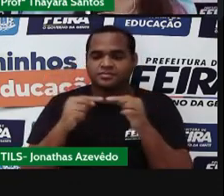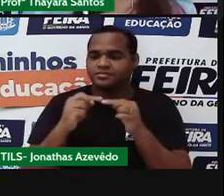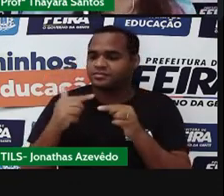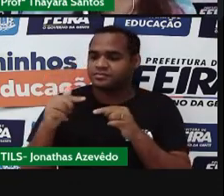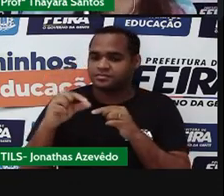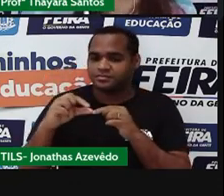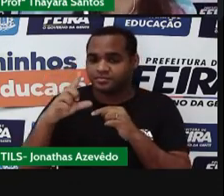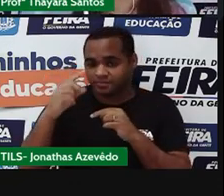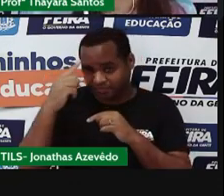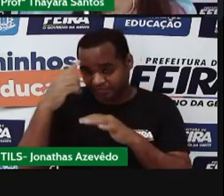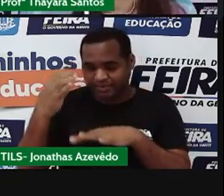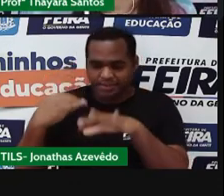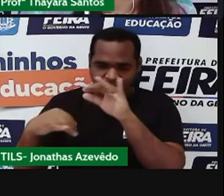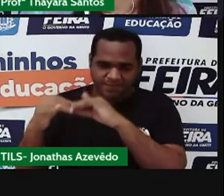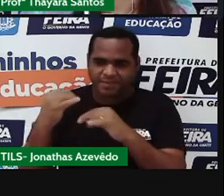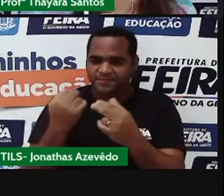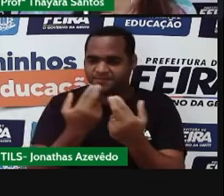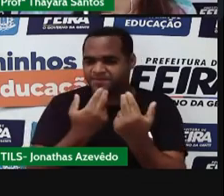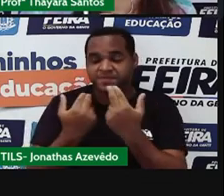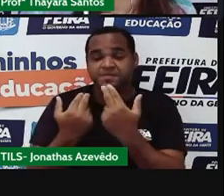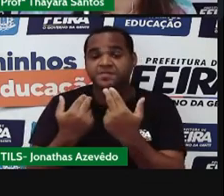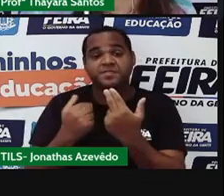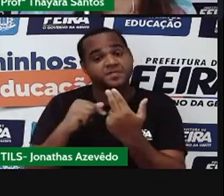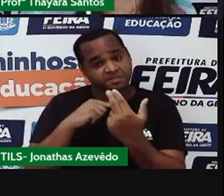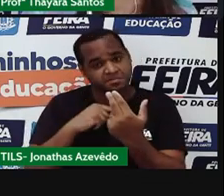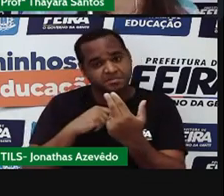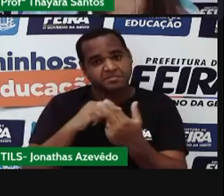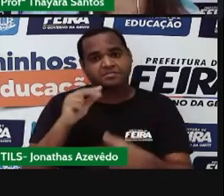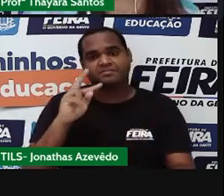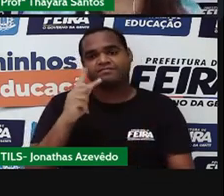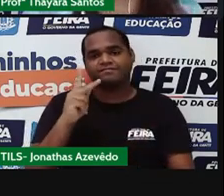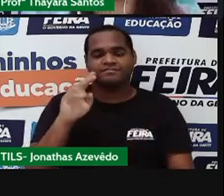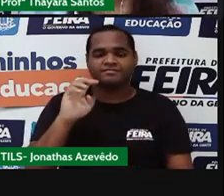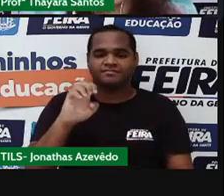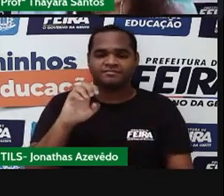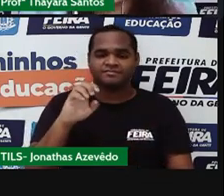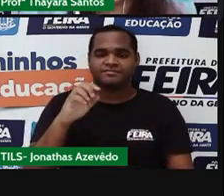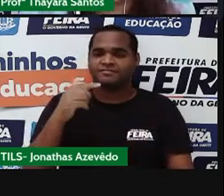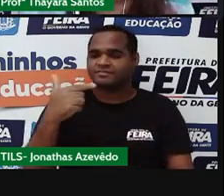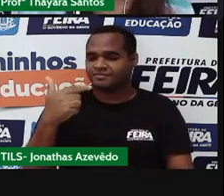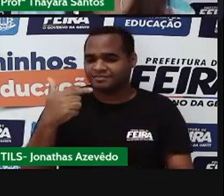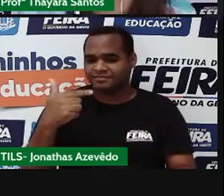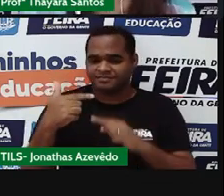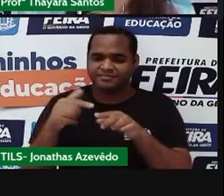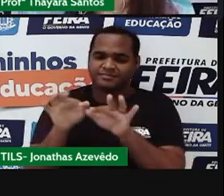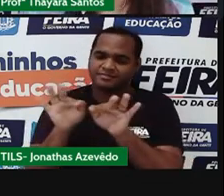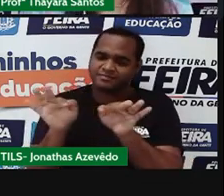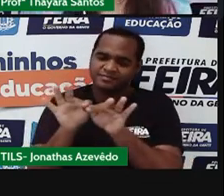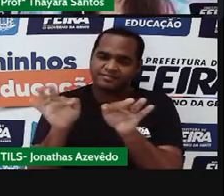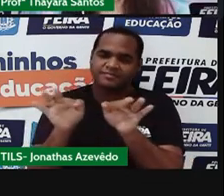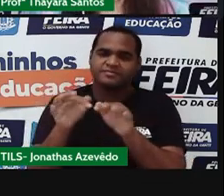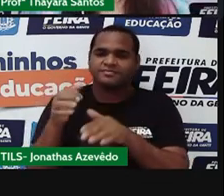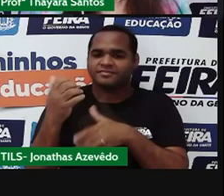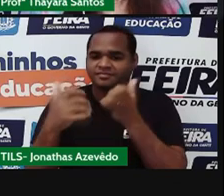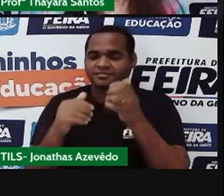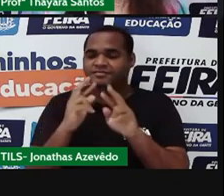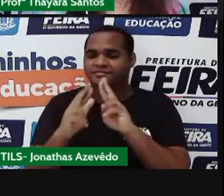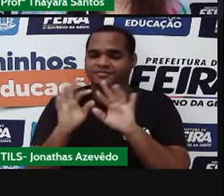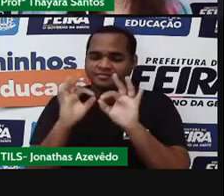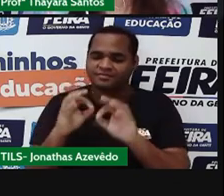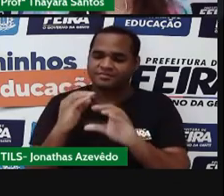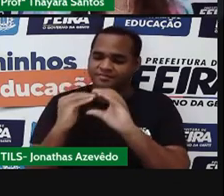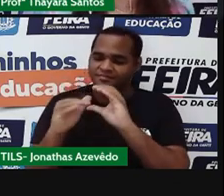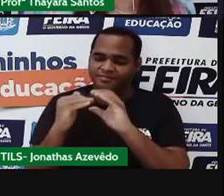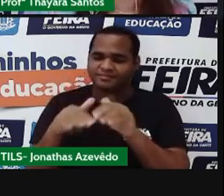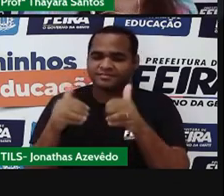elemento químico. Então, se eu só tenho um elemento químico, substância é simples. Clico em enviar respostas e vamos conferir